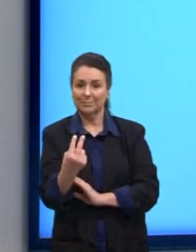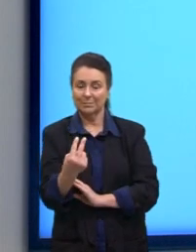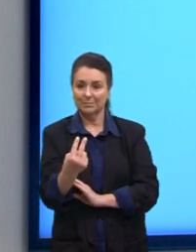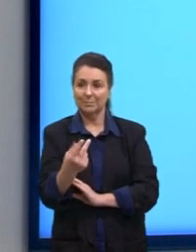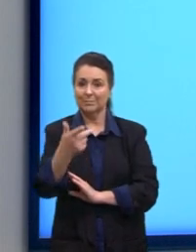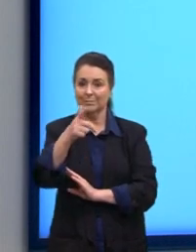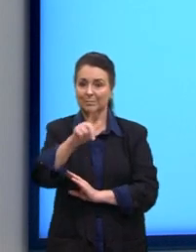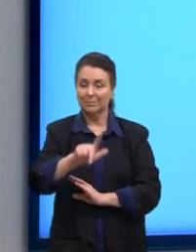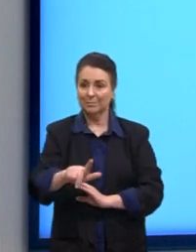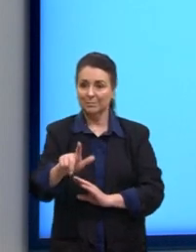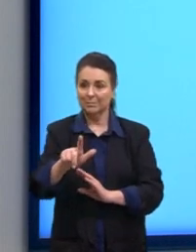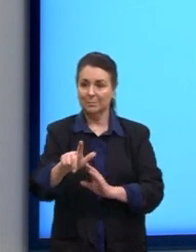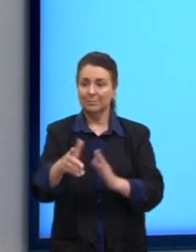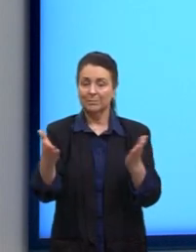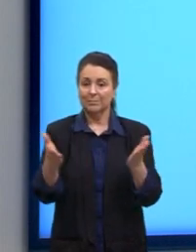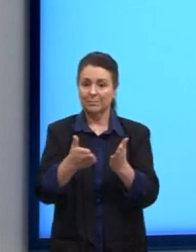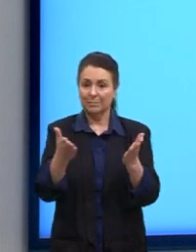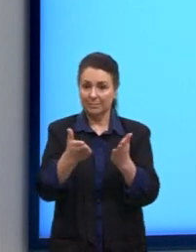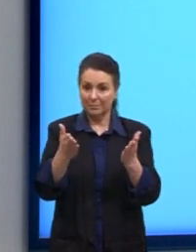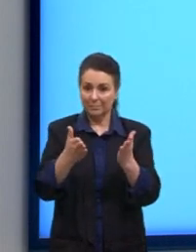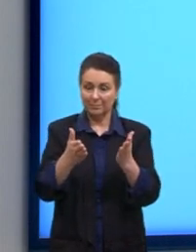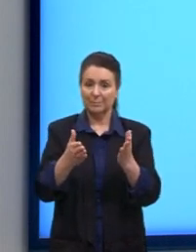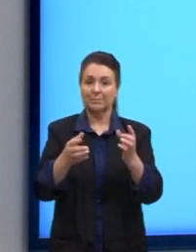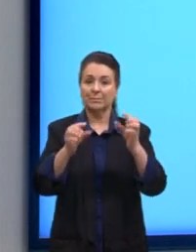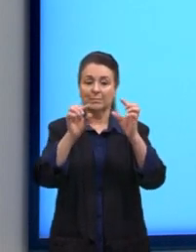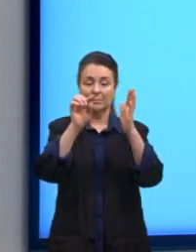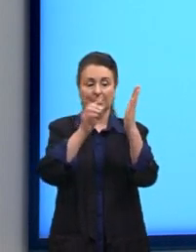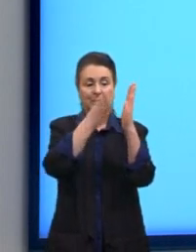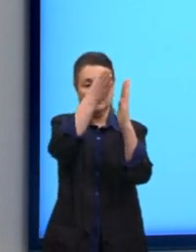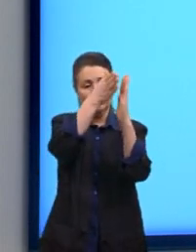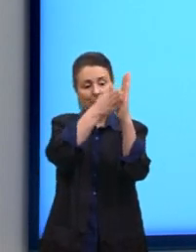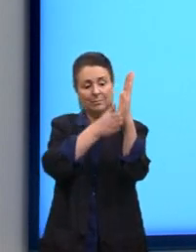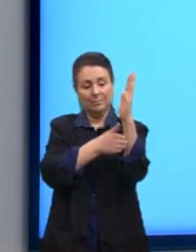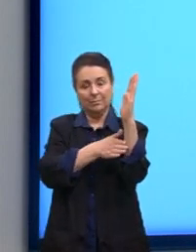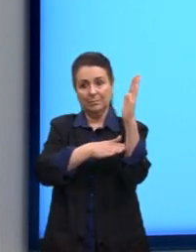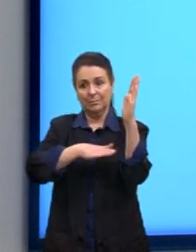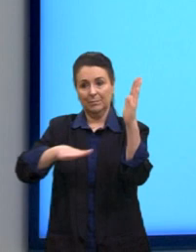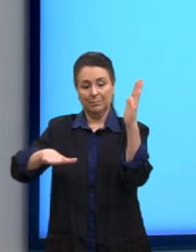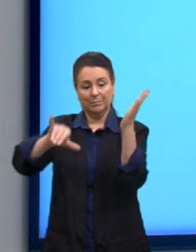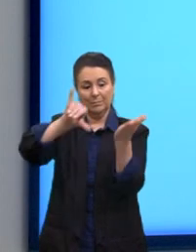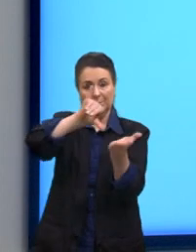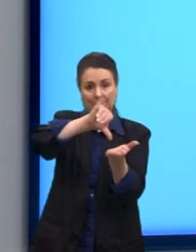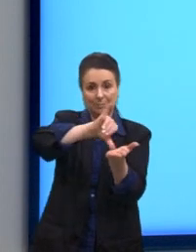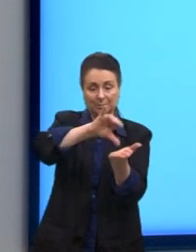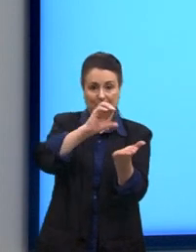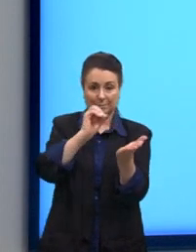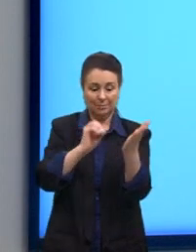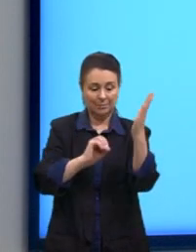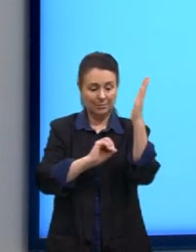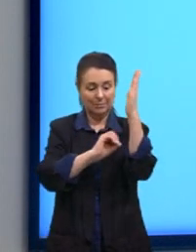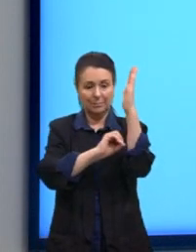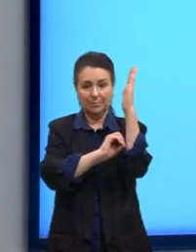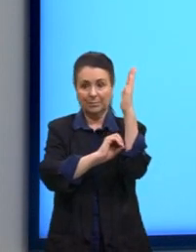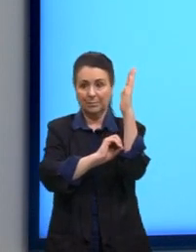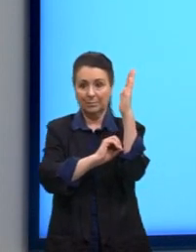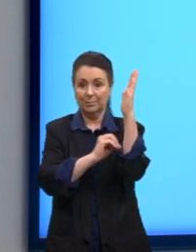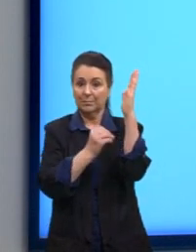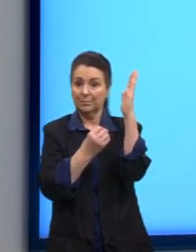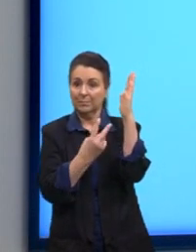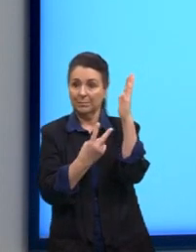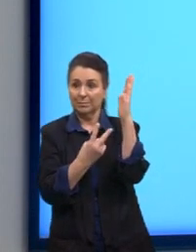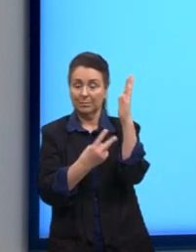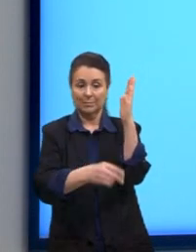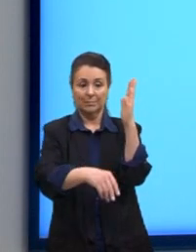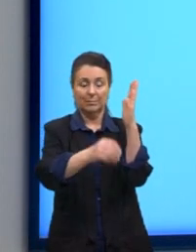vamos marcar, então, Essas coordenadas. O centro em 0 e 2 ficaria bem no ponto E.